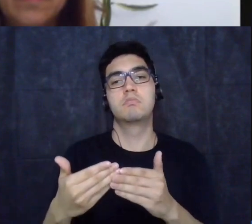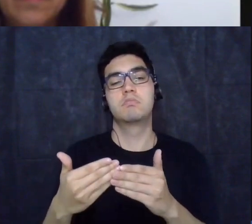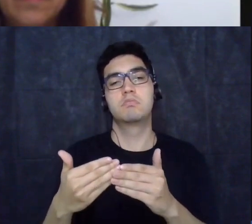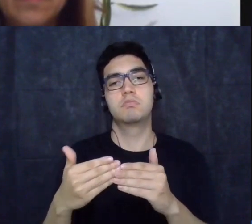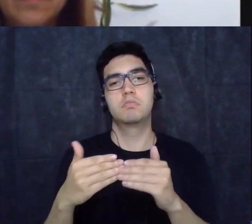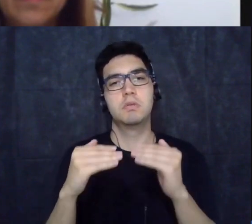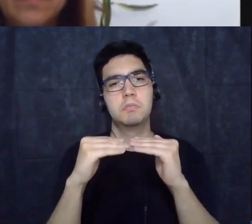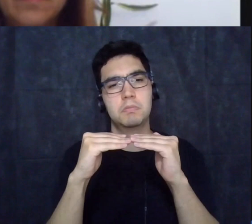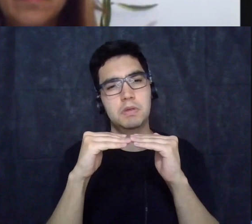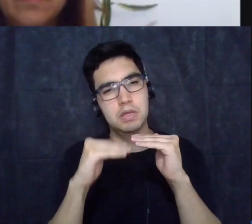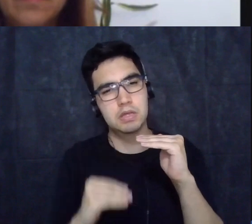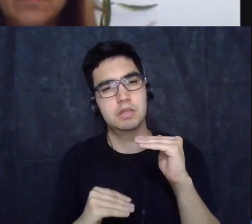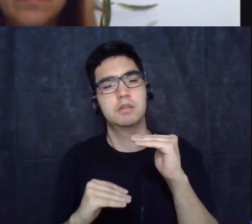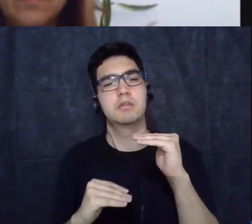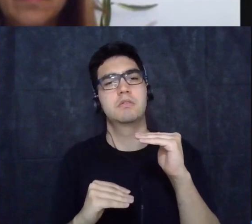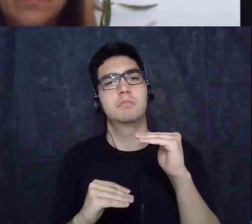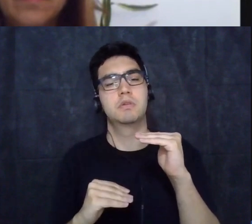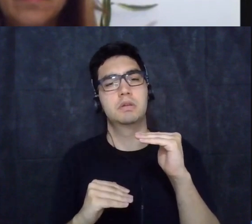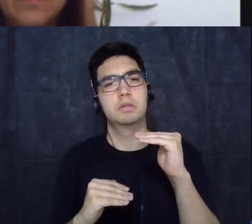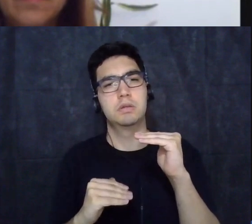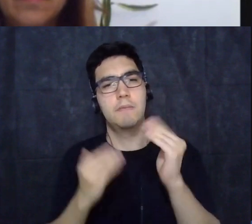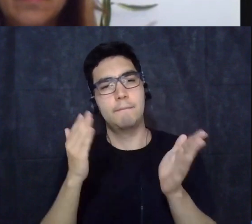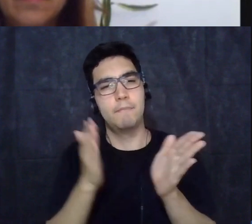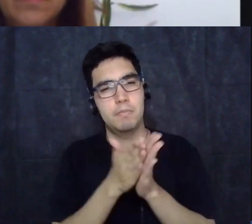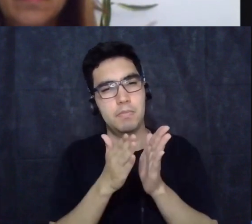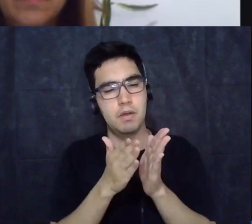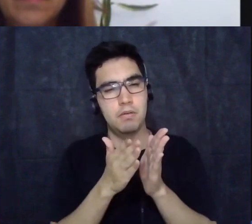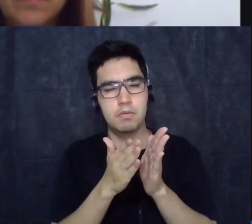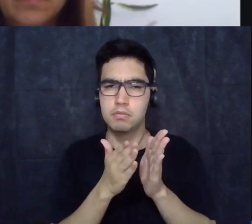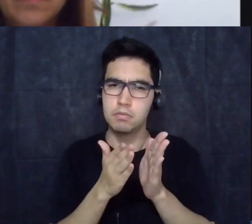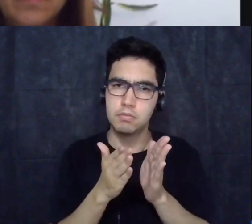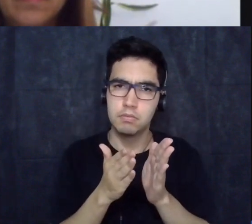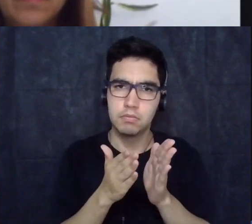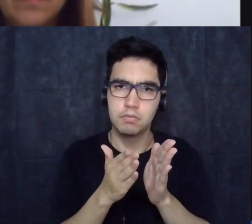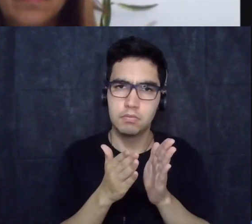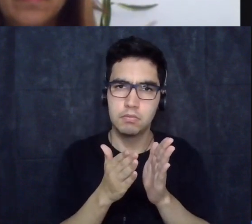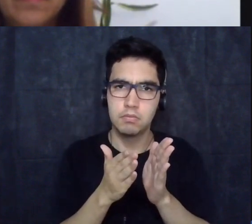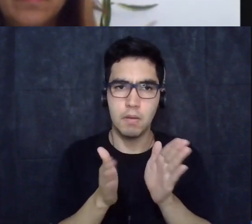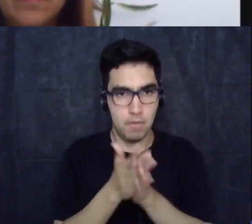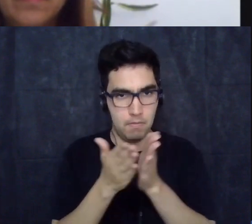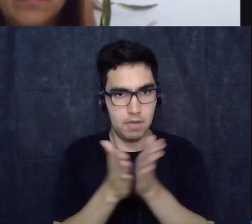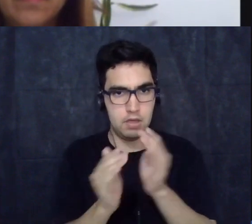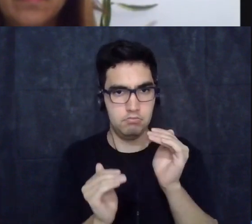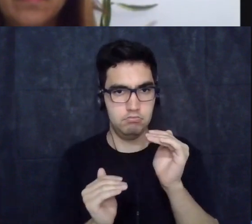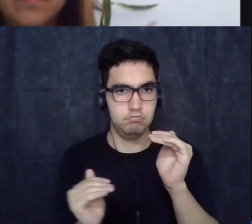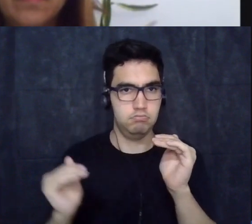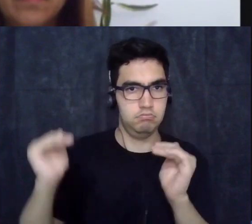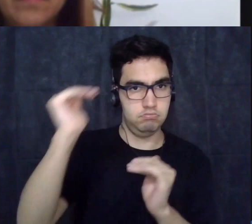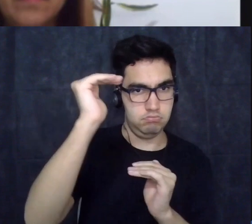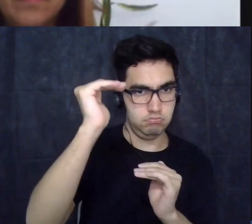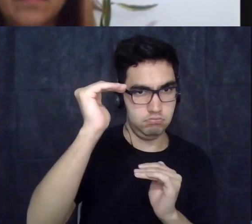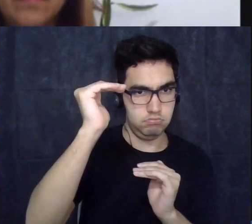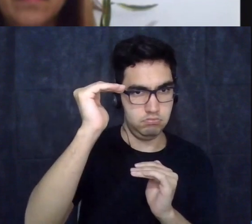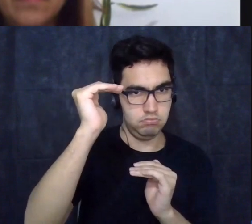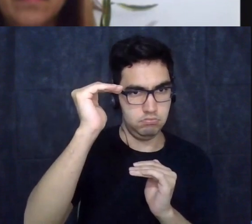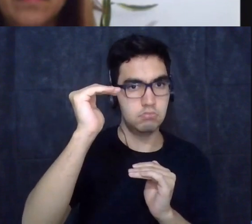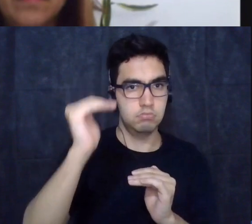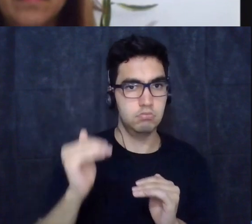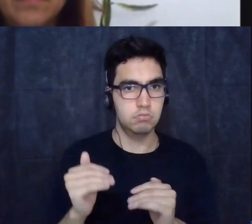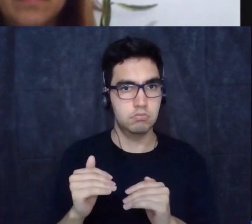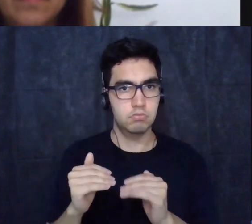da dignidade mas que naquele momento nos governos que tivemos ofertou